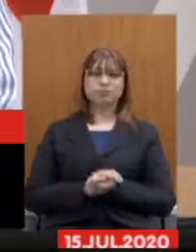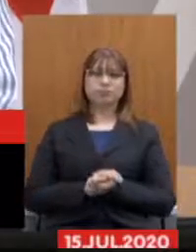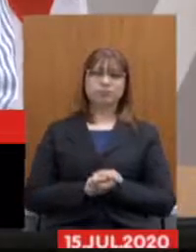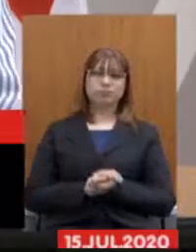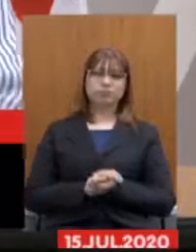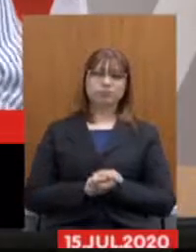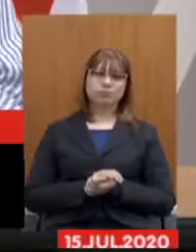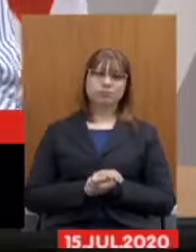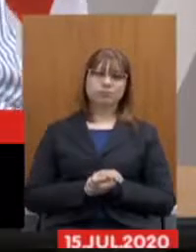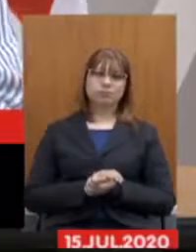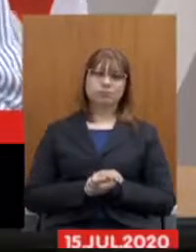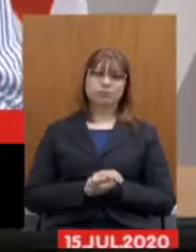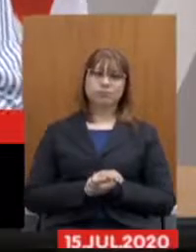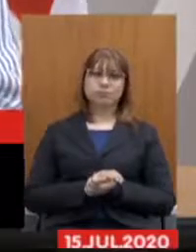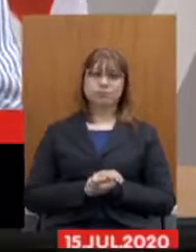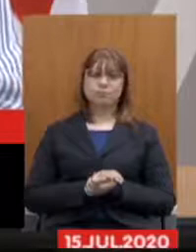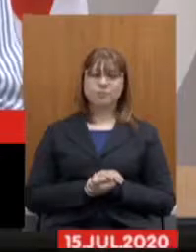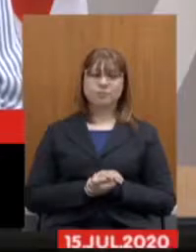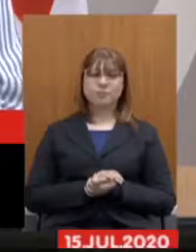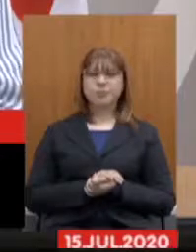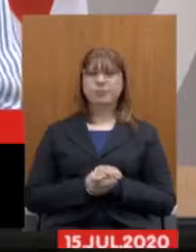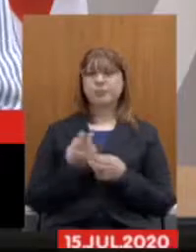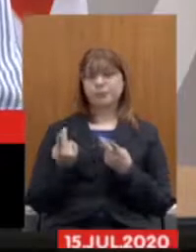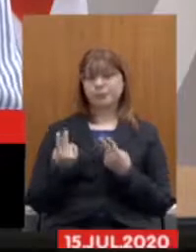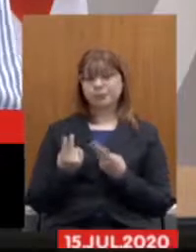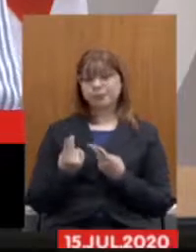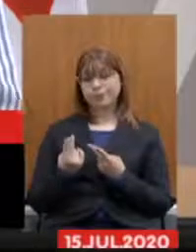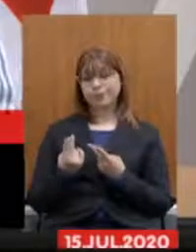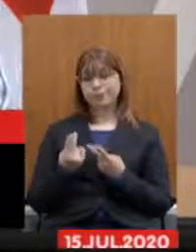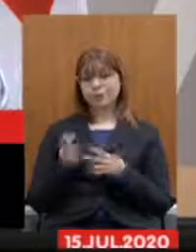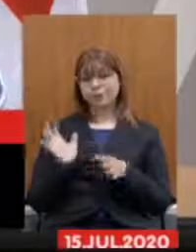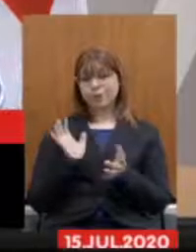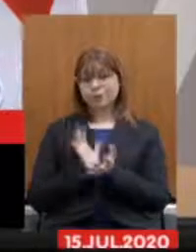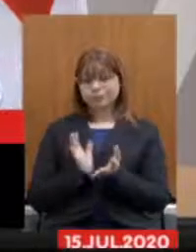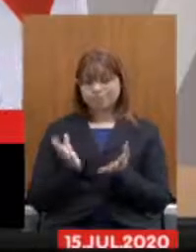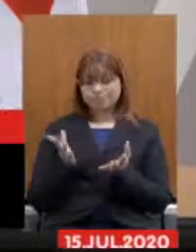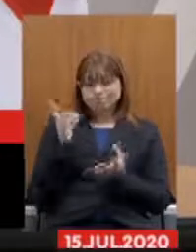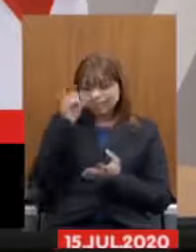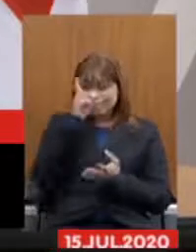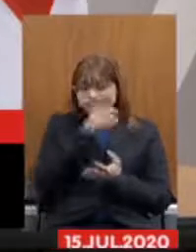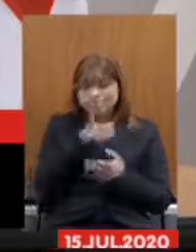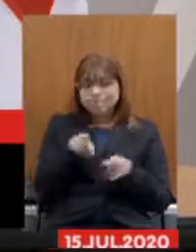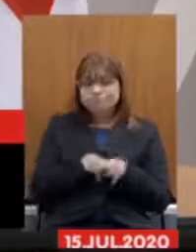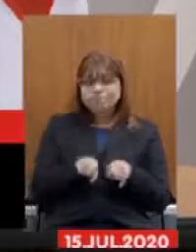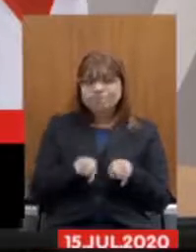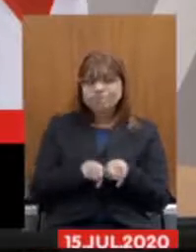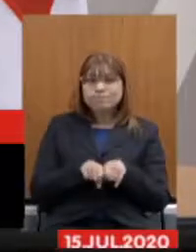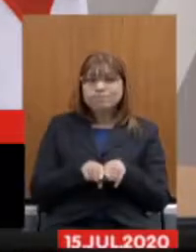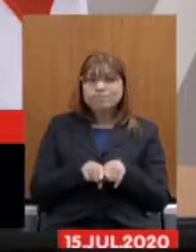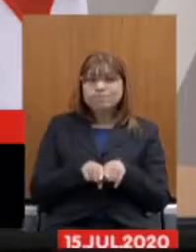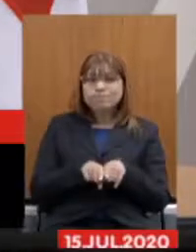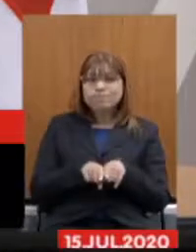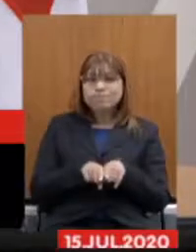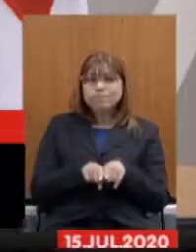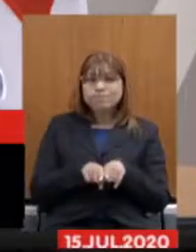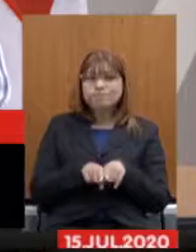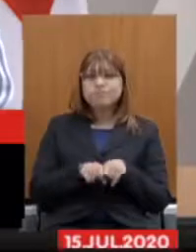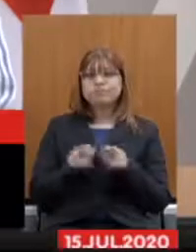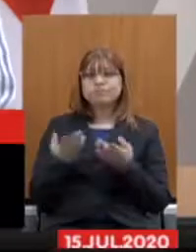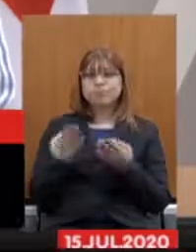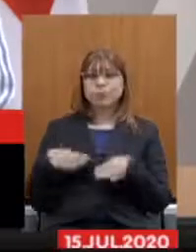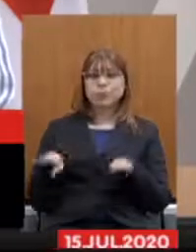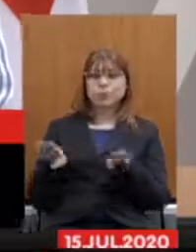na mesma situação nós estamos vivenciando a situação com o fechamento do